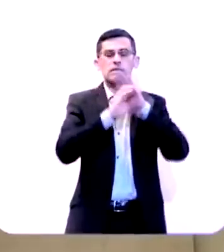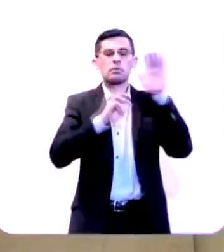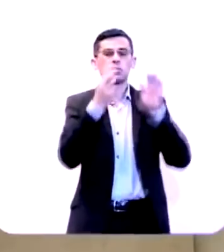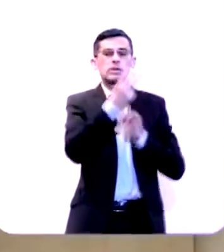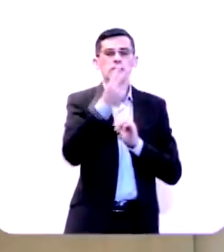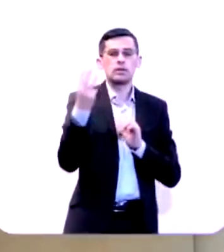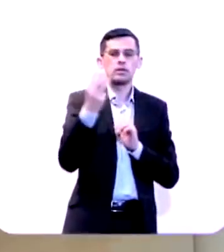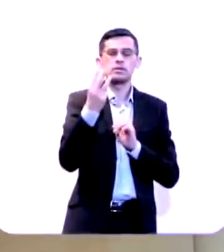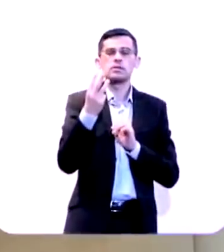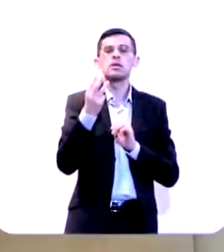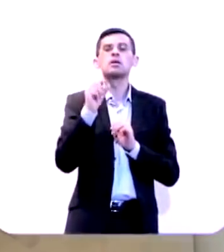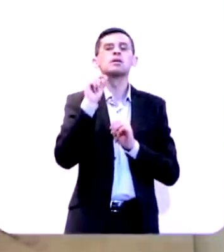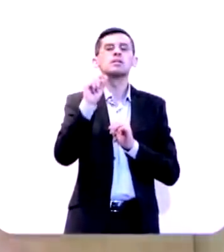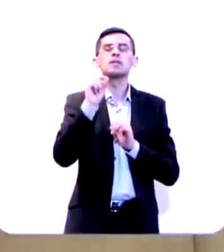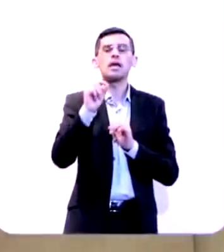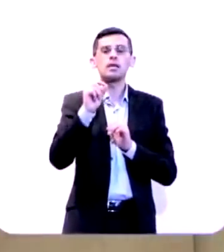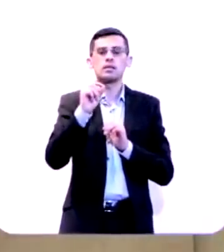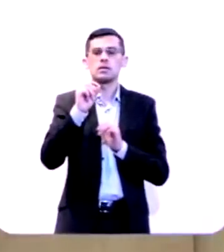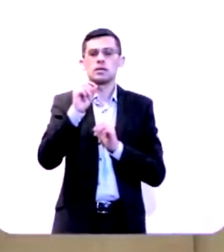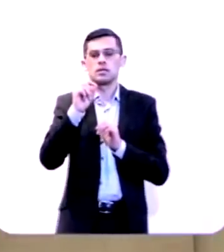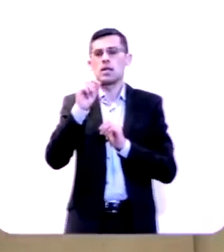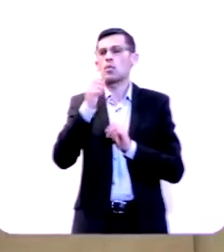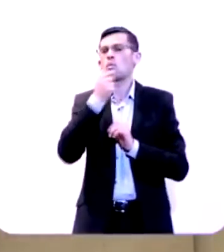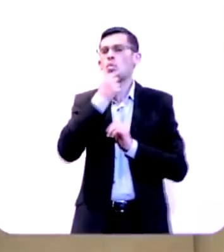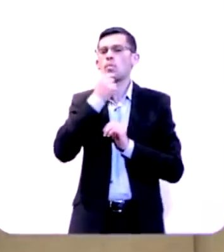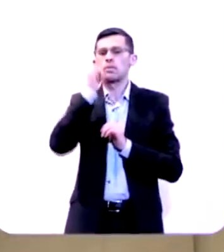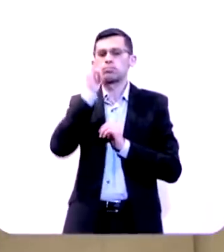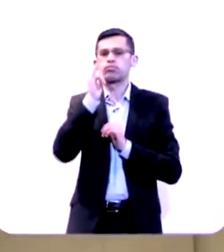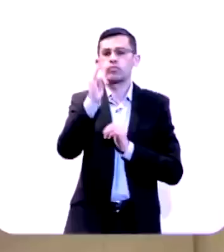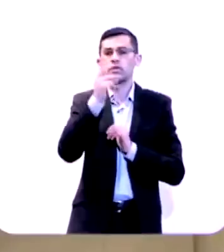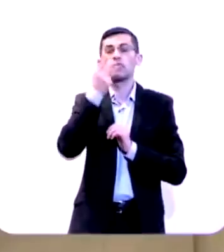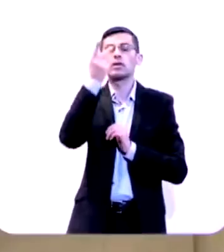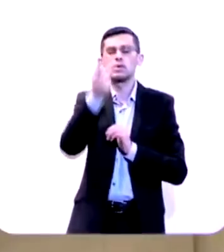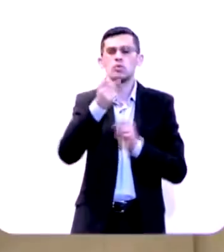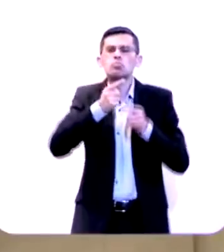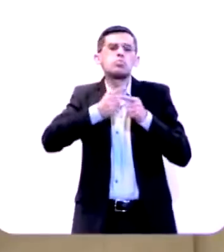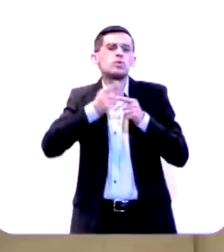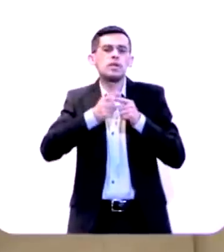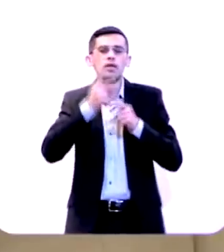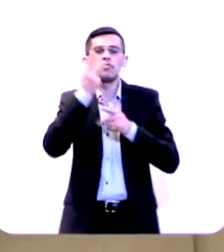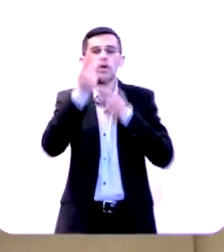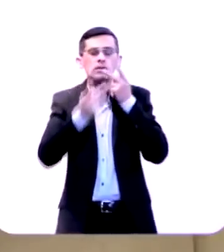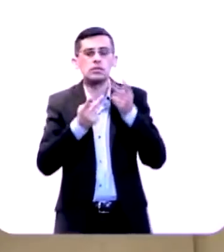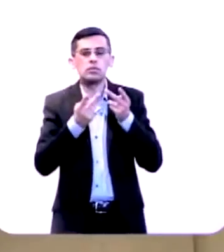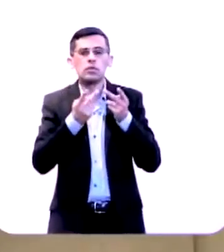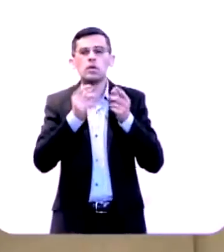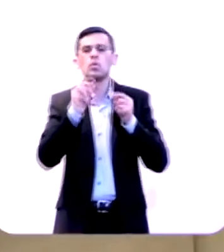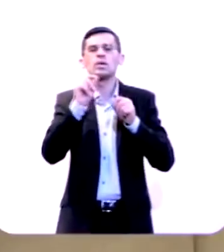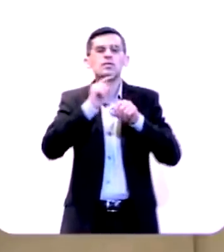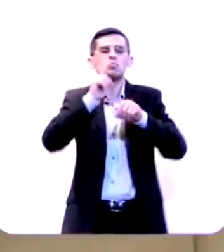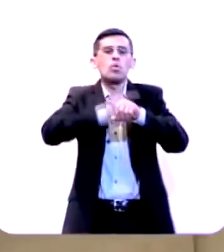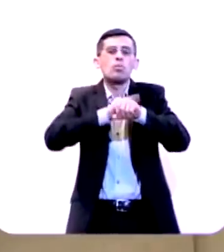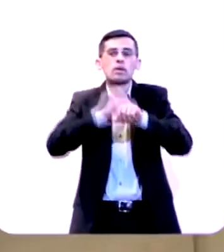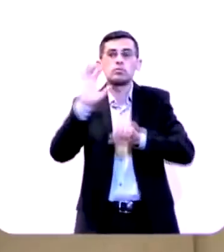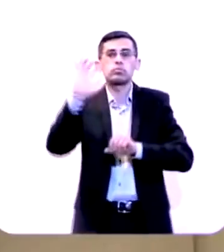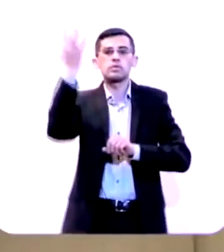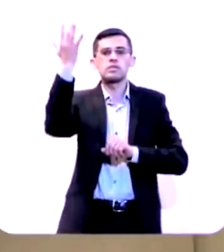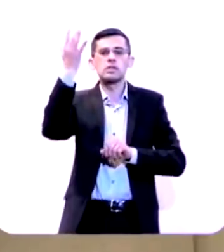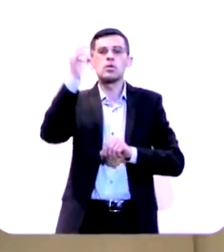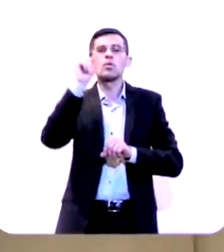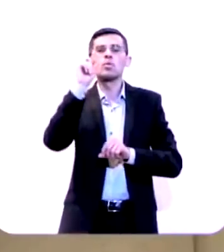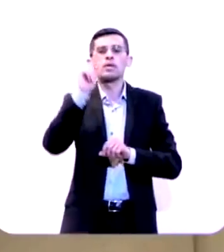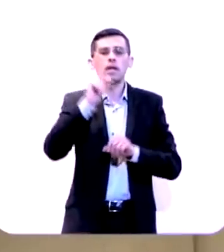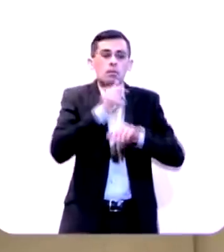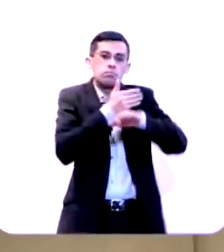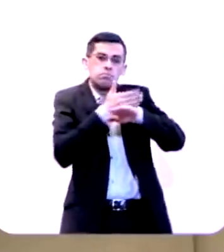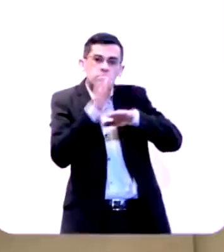De quem o profeta está falando? Por que ele está falando? Em que circunstâncias? Qual